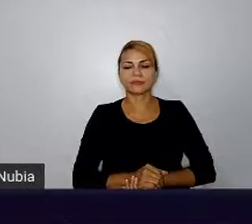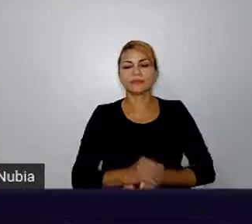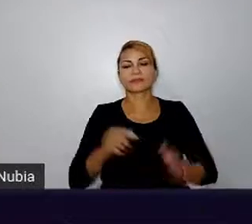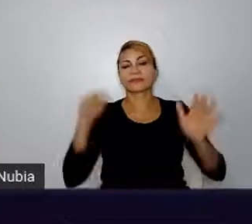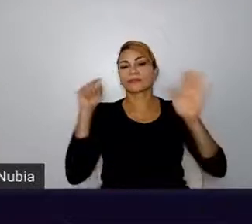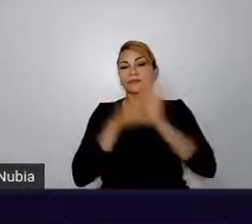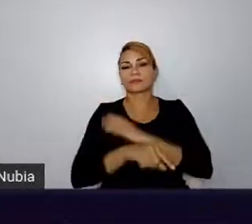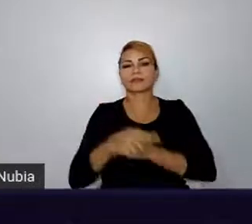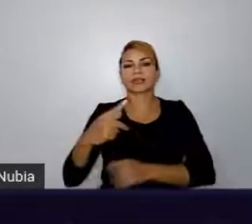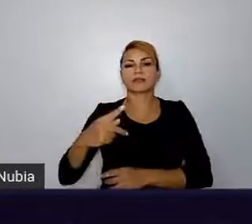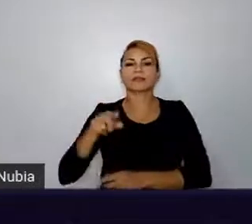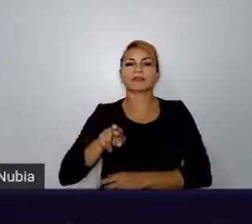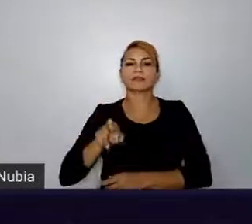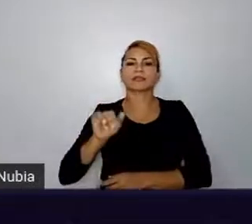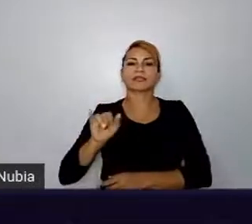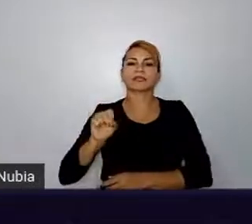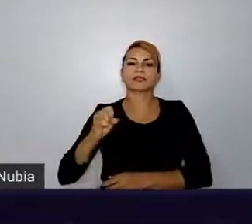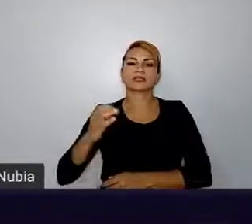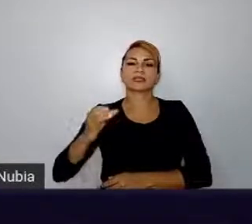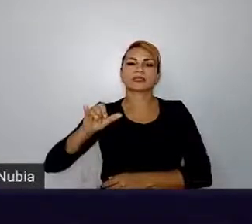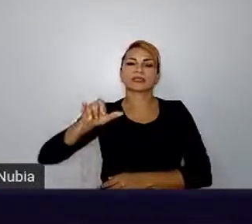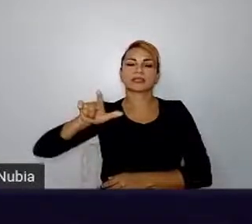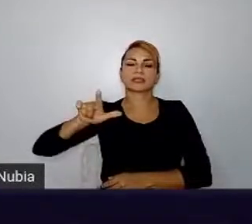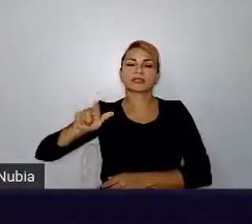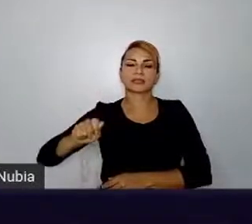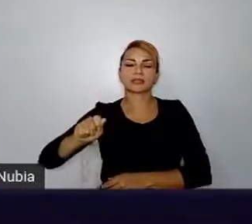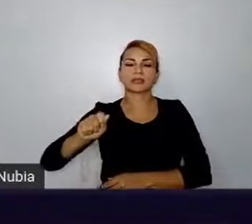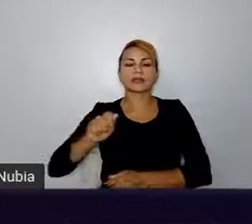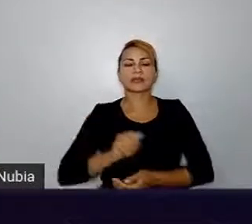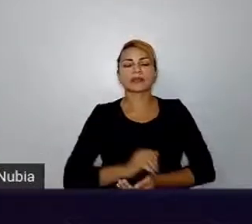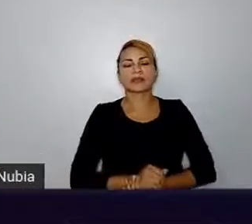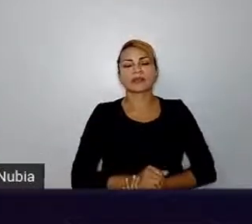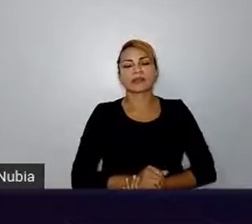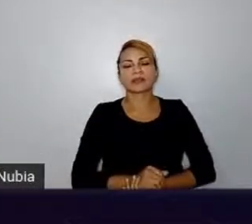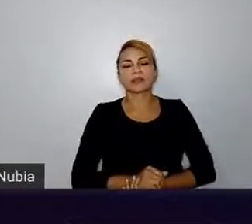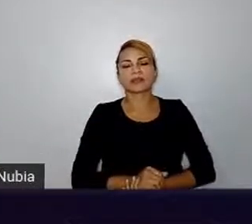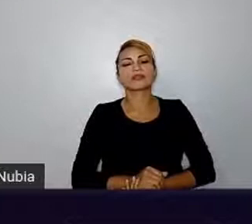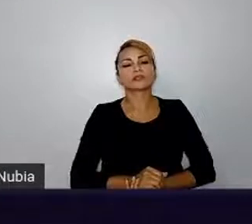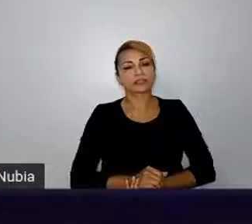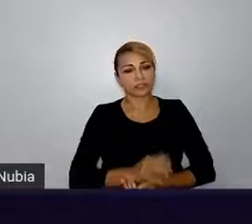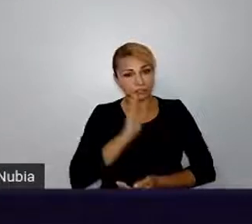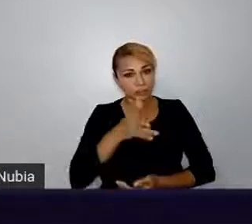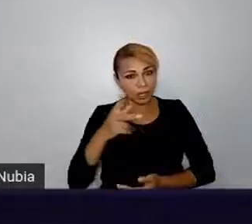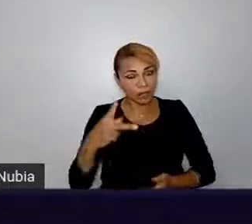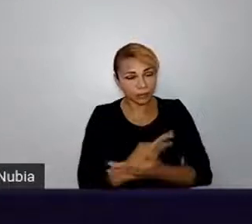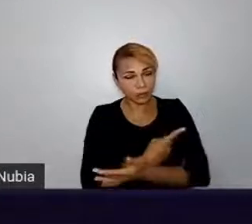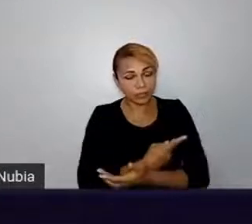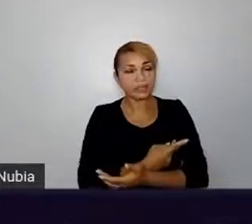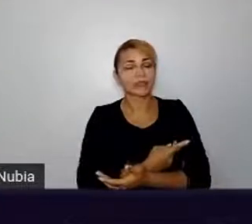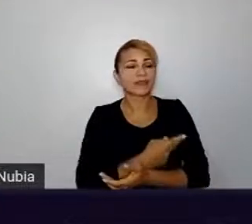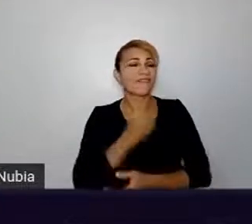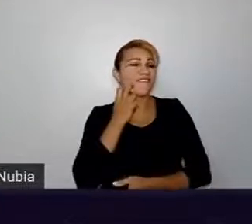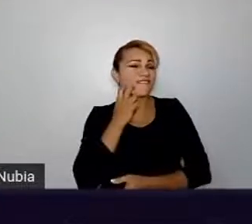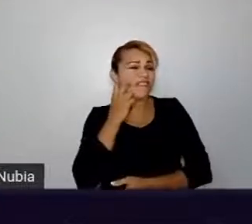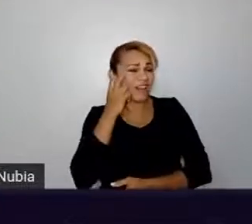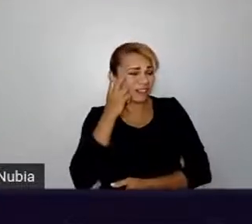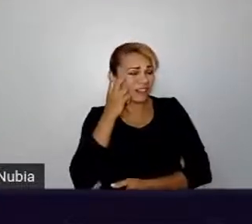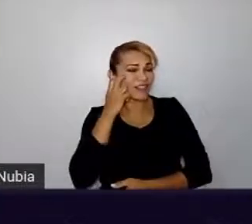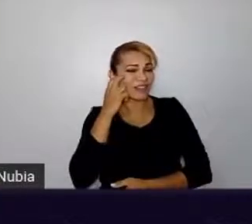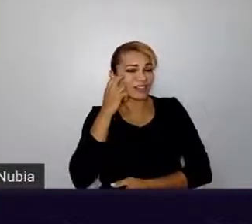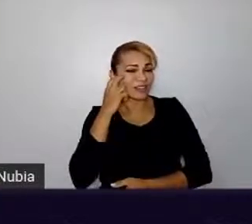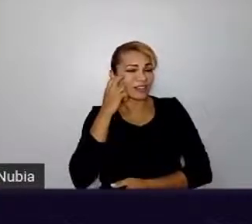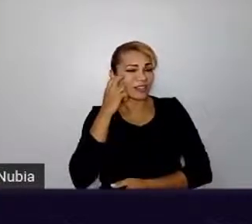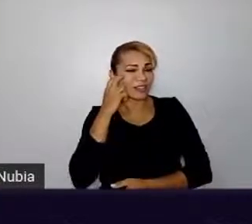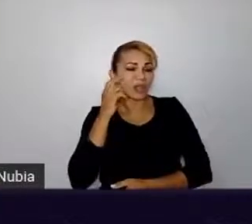Veiga. A Priscila pergunta assim, Ana, já aconteceu de várias vezes por vergonha ou achar que estou sendo